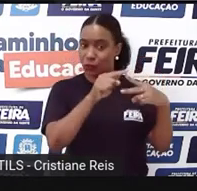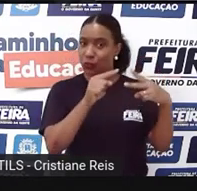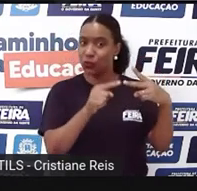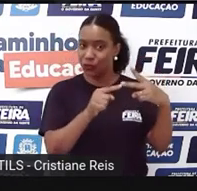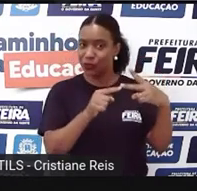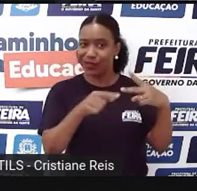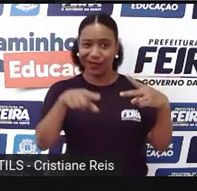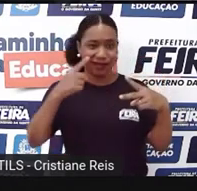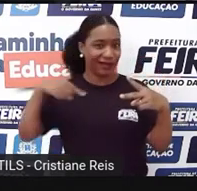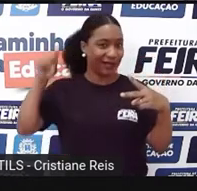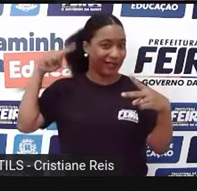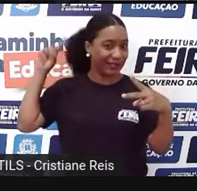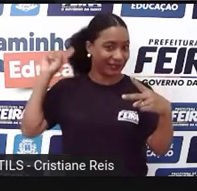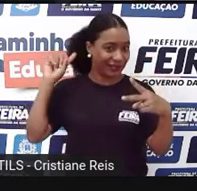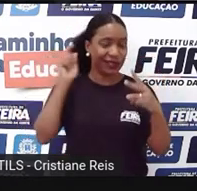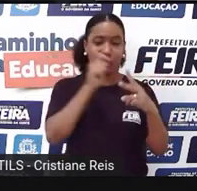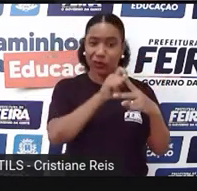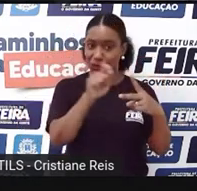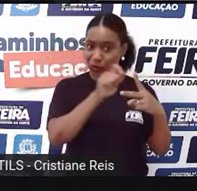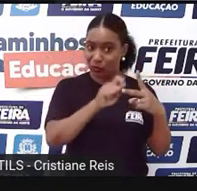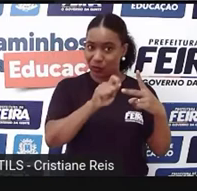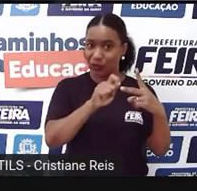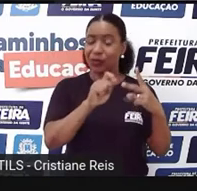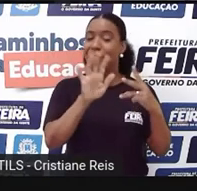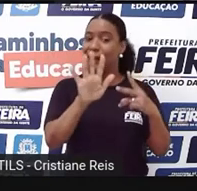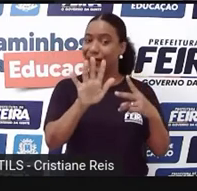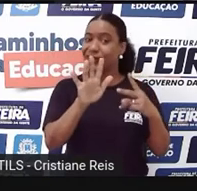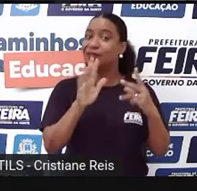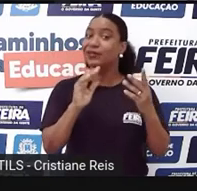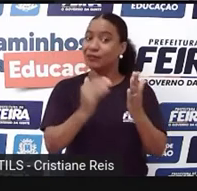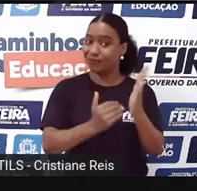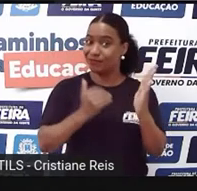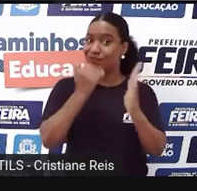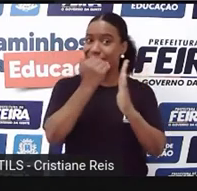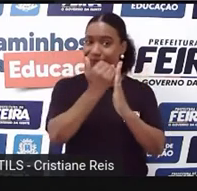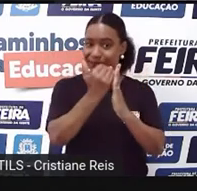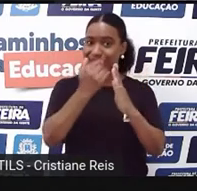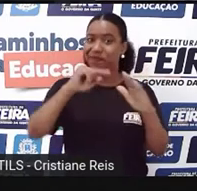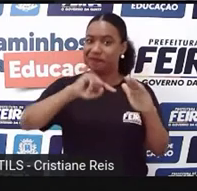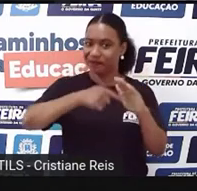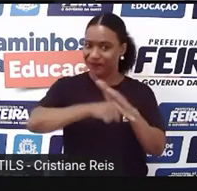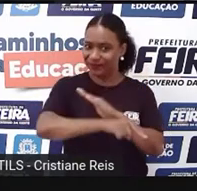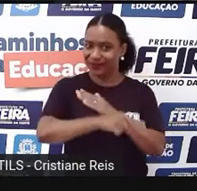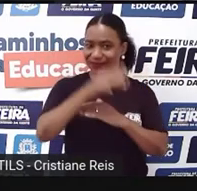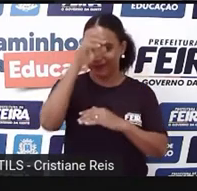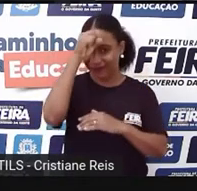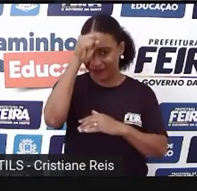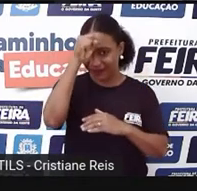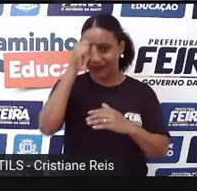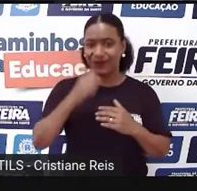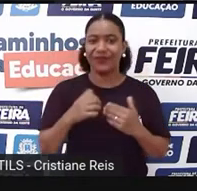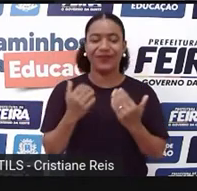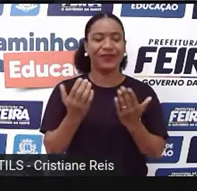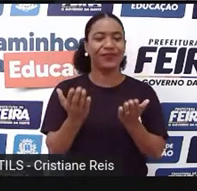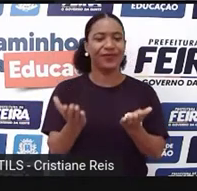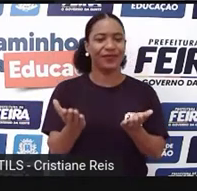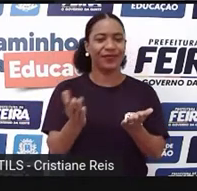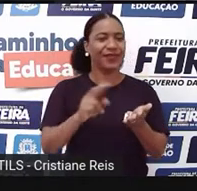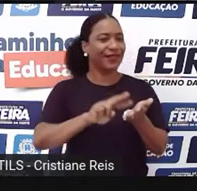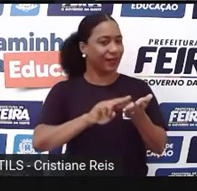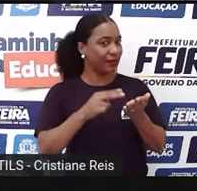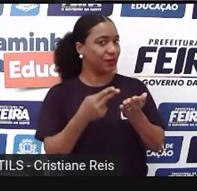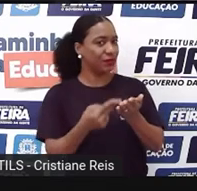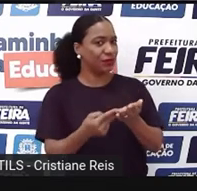nós vamos ampliar um pouco mais o tema. O Ares Storytelling. O que é